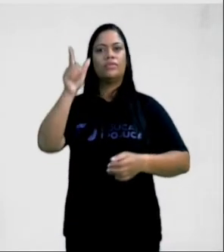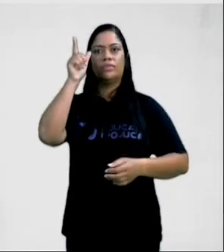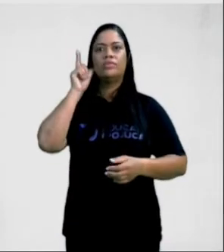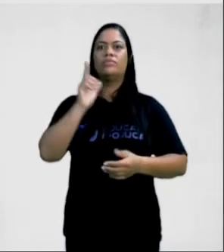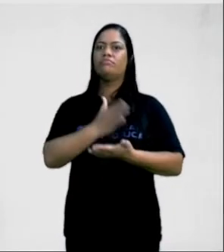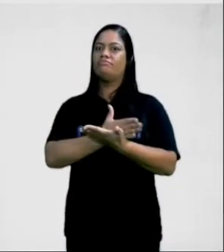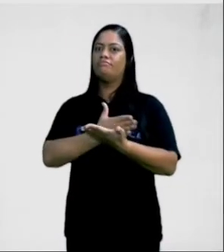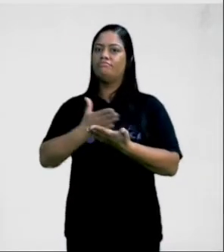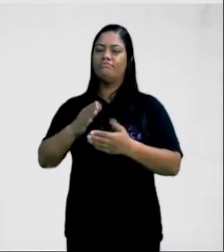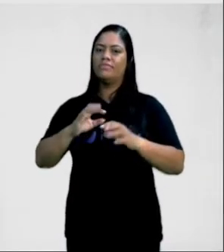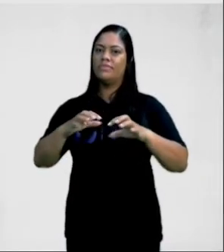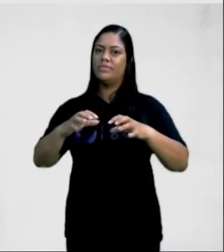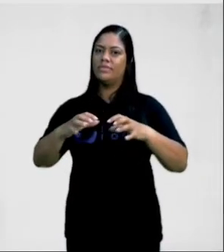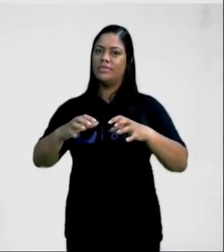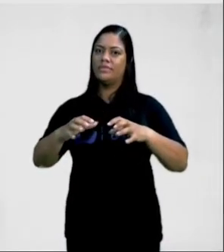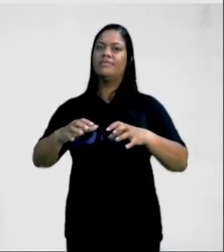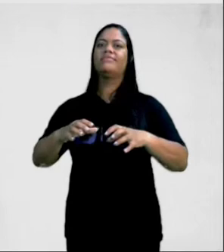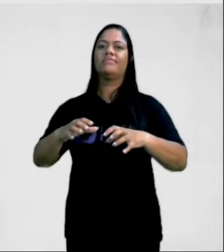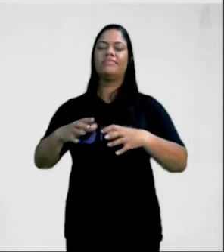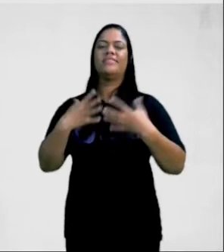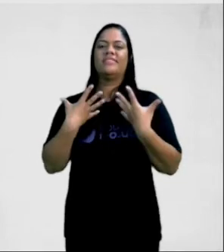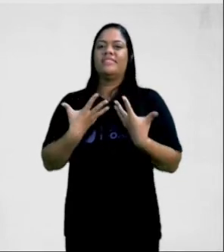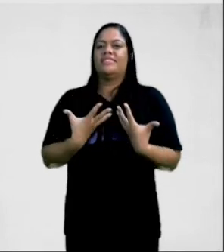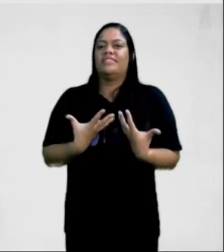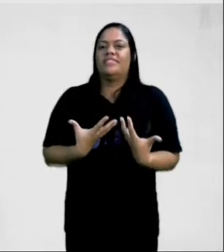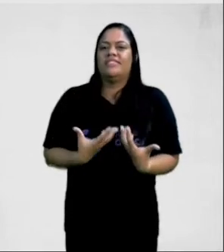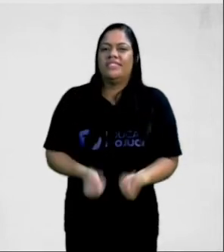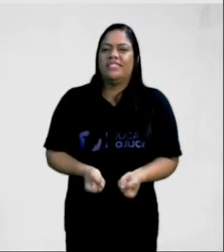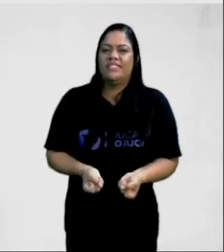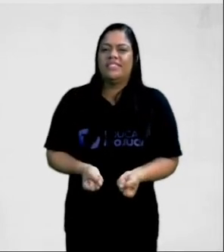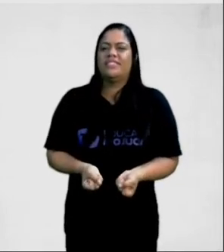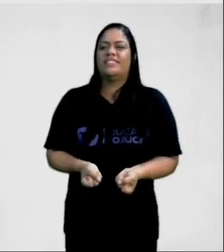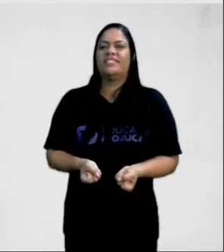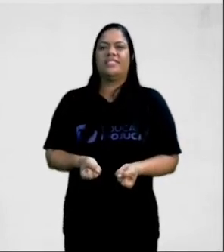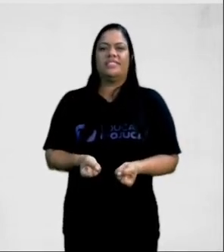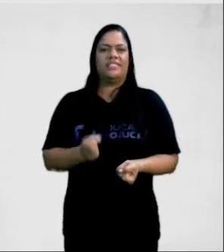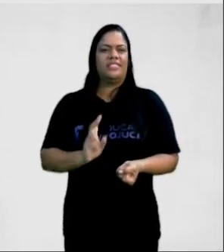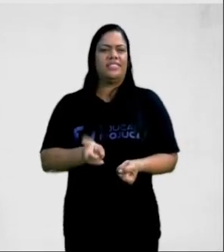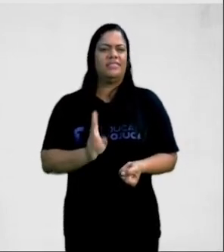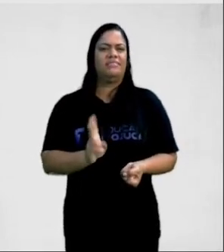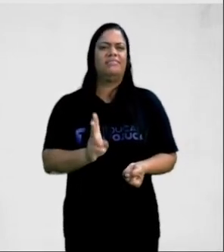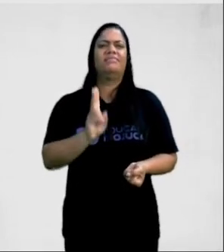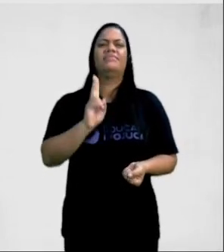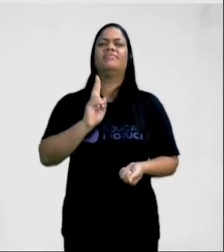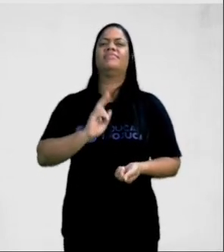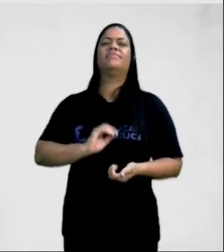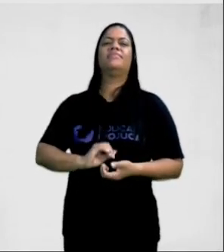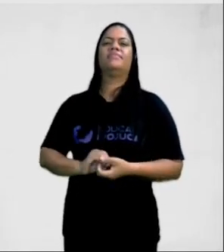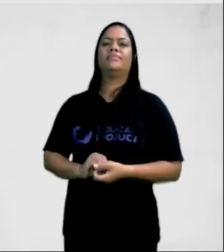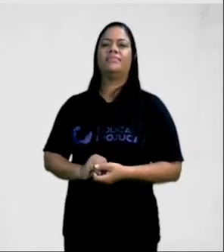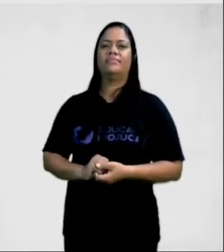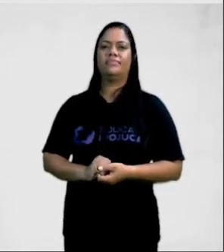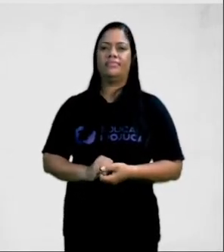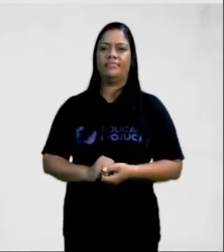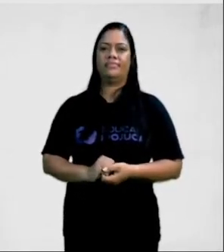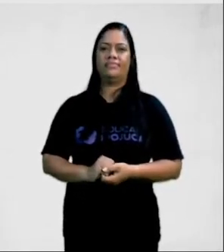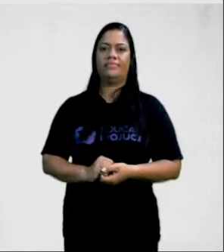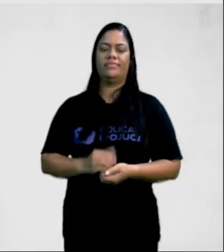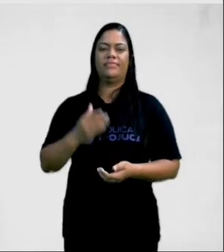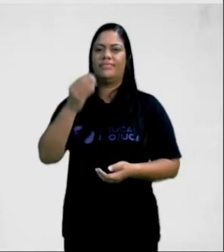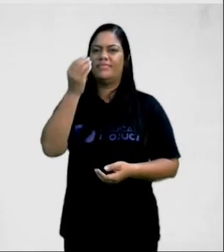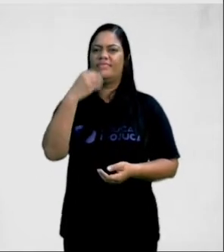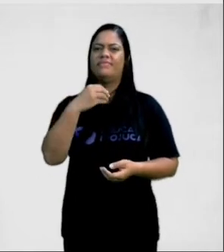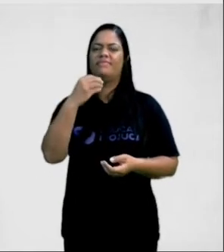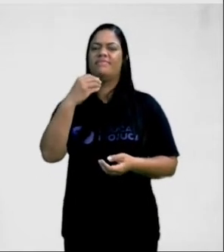começa a tremer, tá? Cansaço extremo, você se sente sempre cansado, sempre esgotado. A perda de